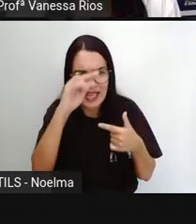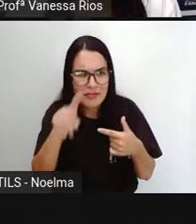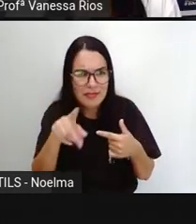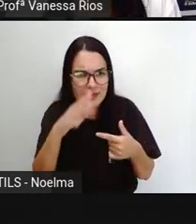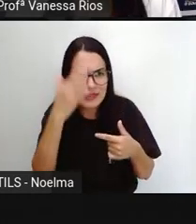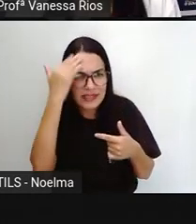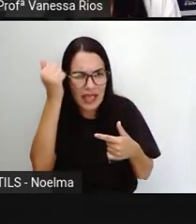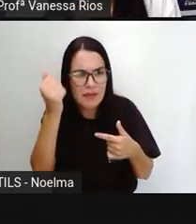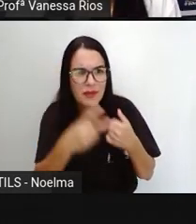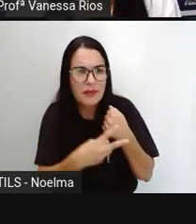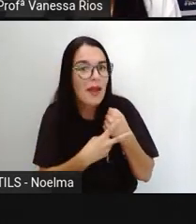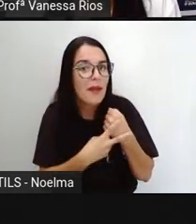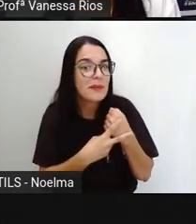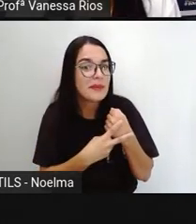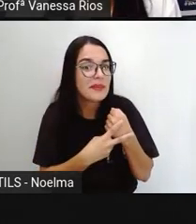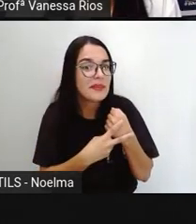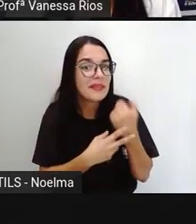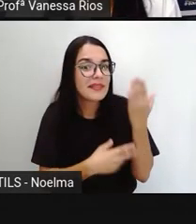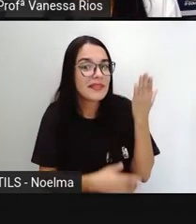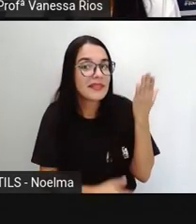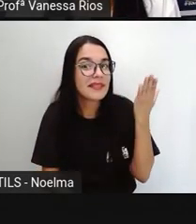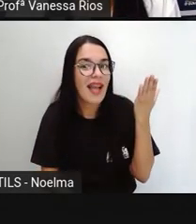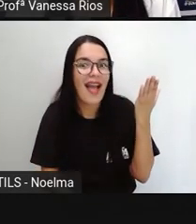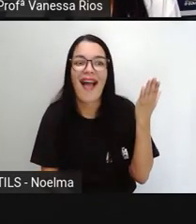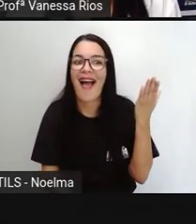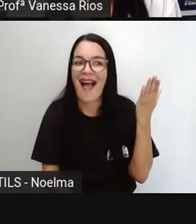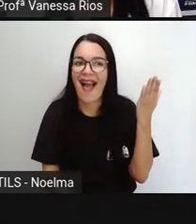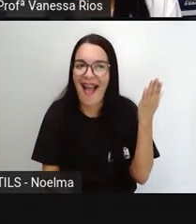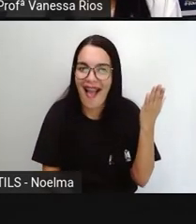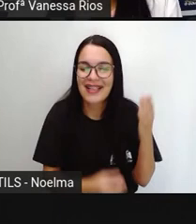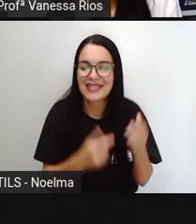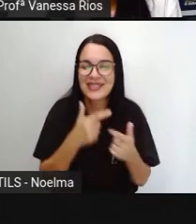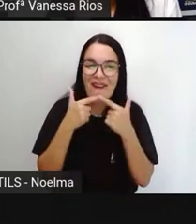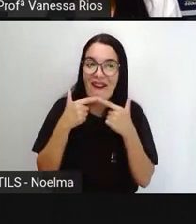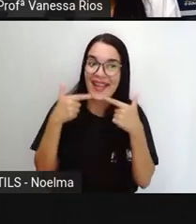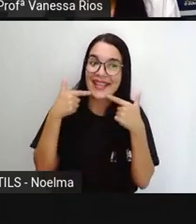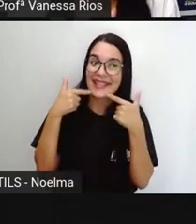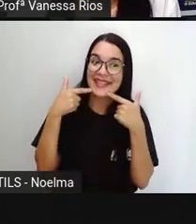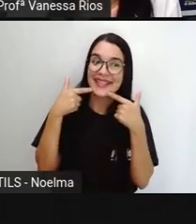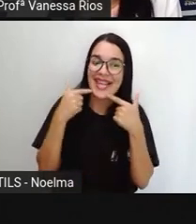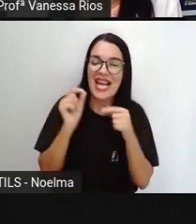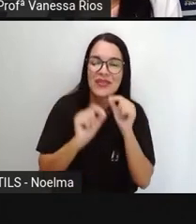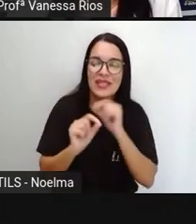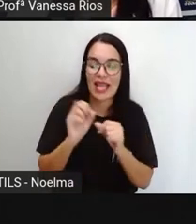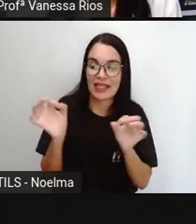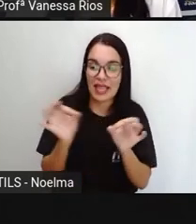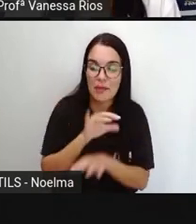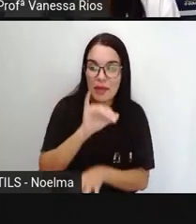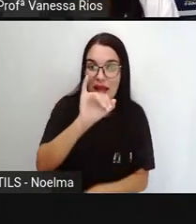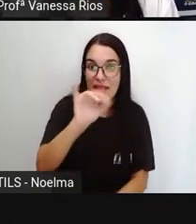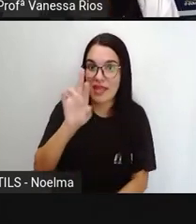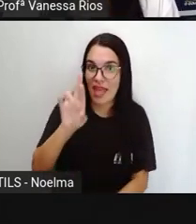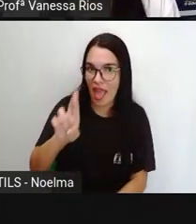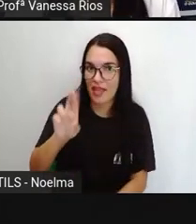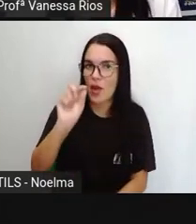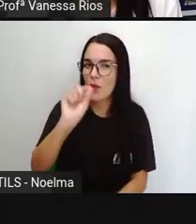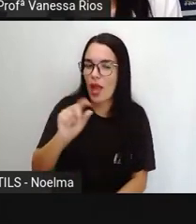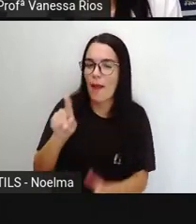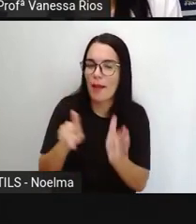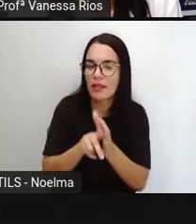vem, não é? Sorrimos. Sorrimos vem do verbo sorrir, que por terminar em IR,